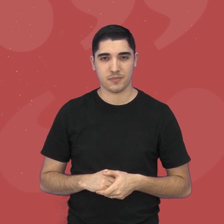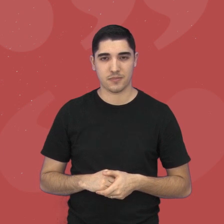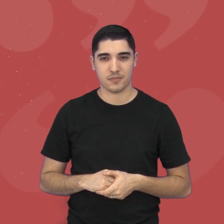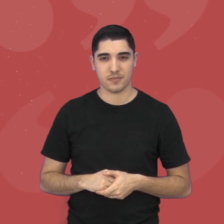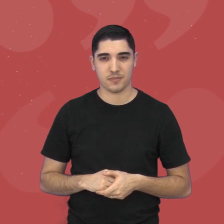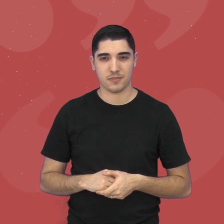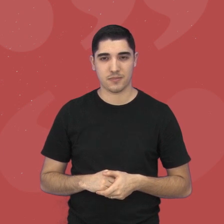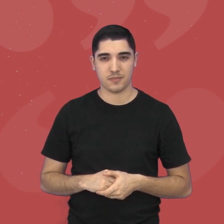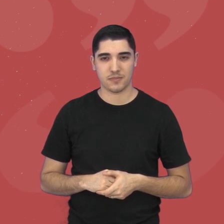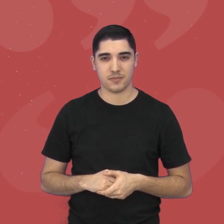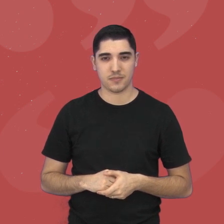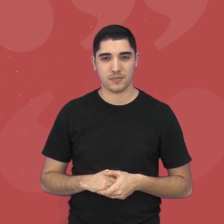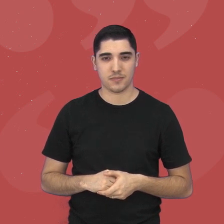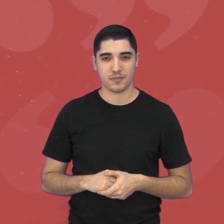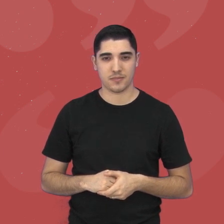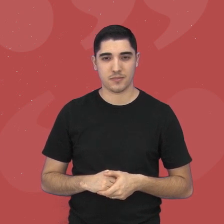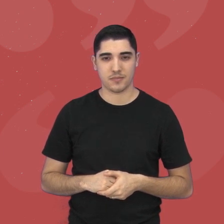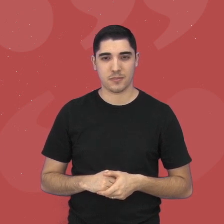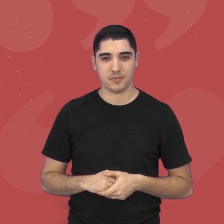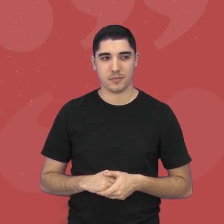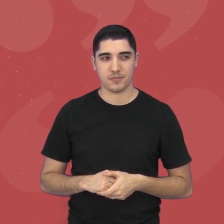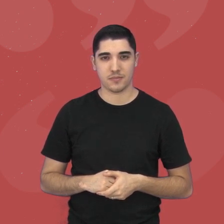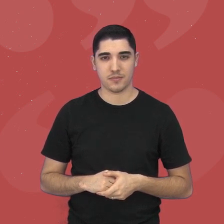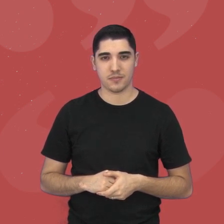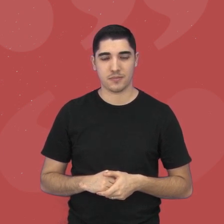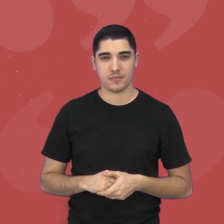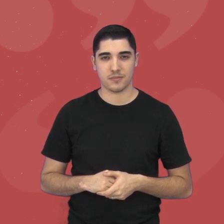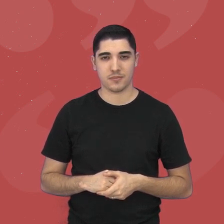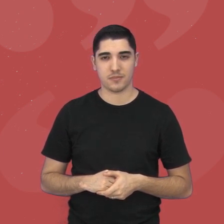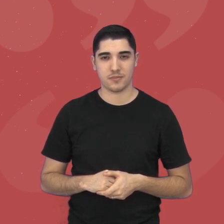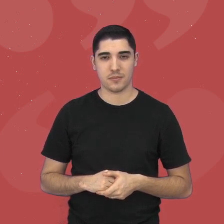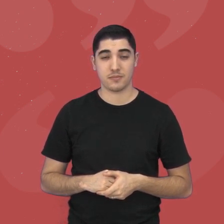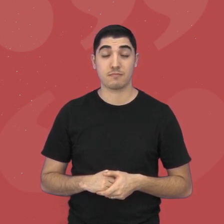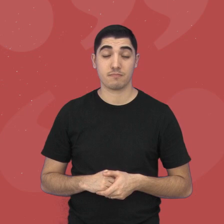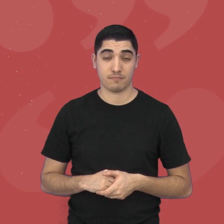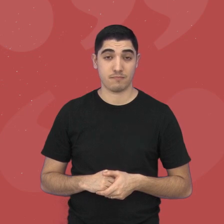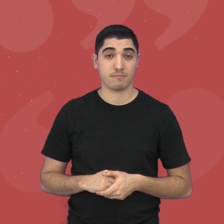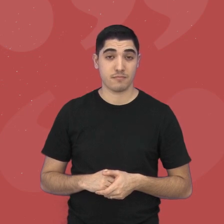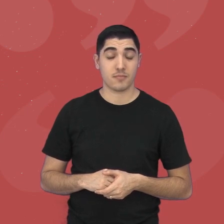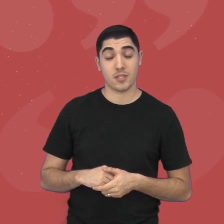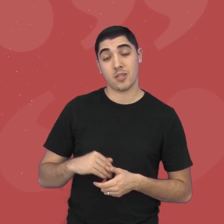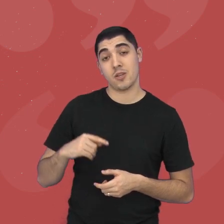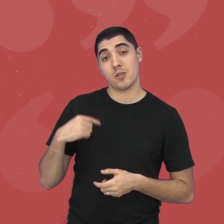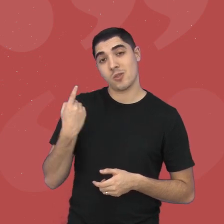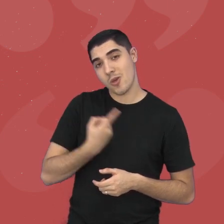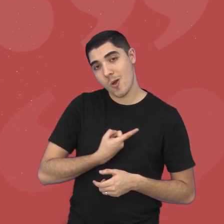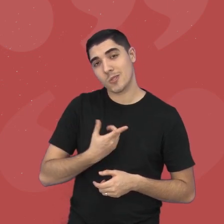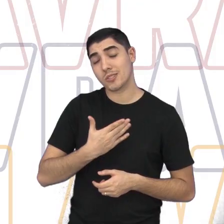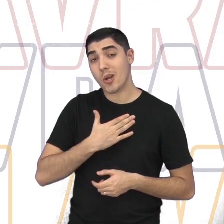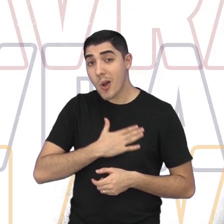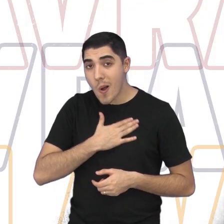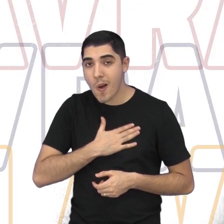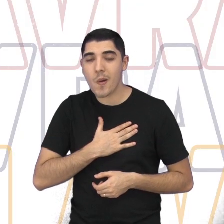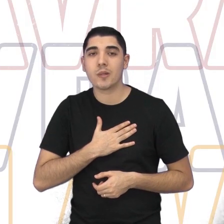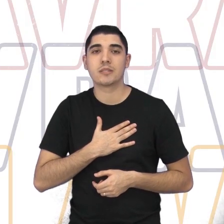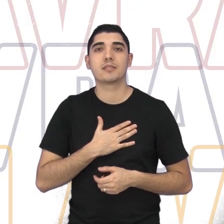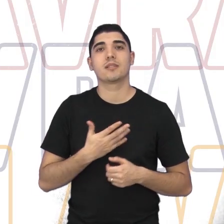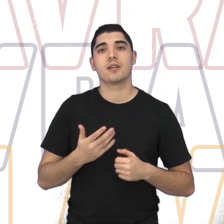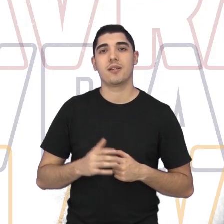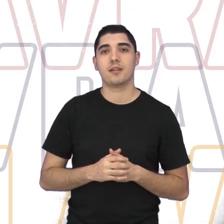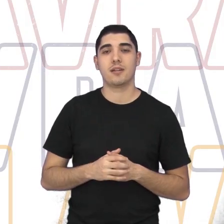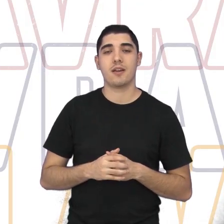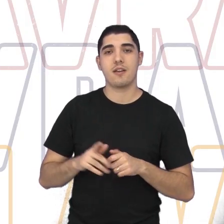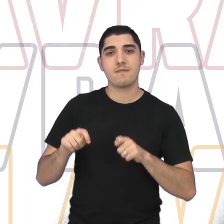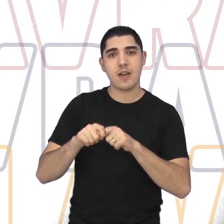um diferencial nas apresentações do coro? E qual é a mensagem transmitida para a sociedade? A gente gosta